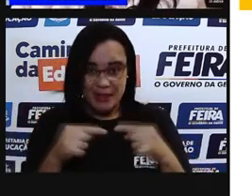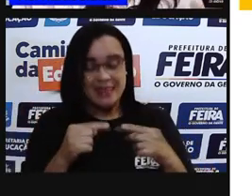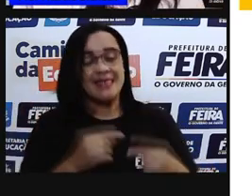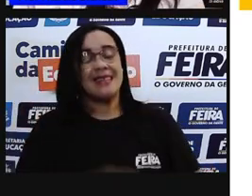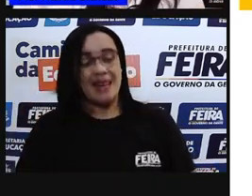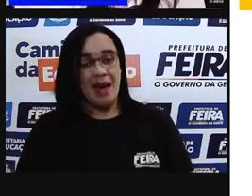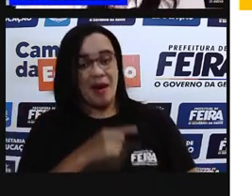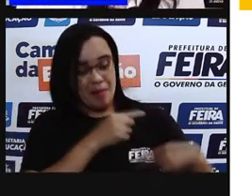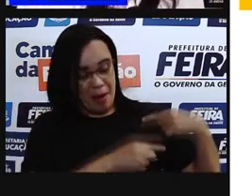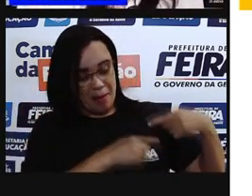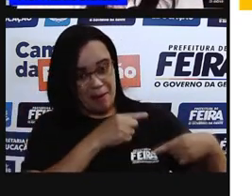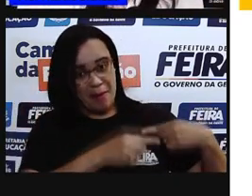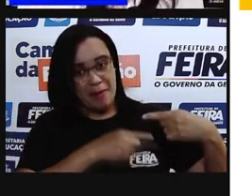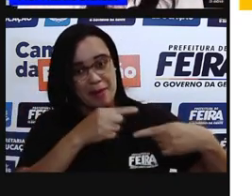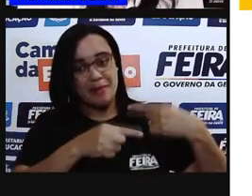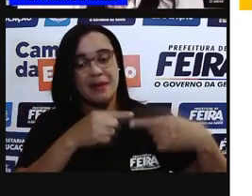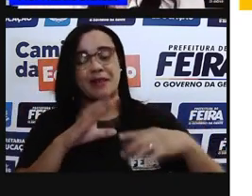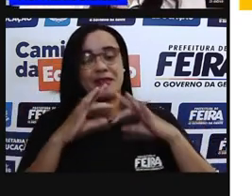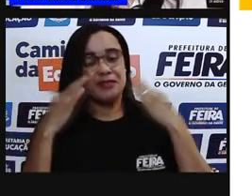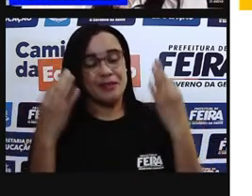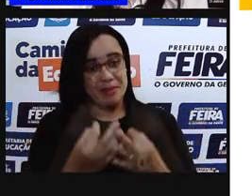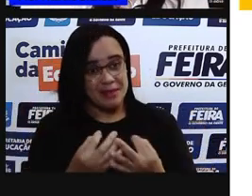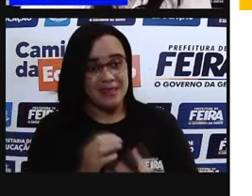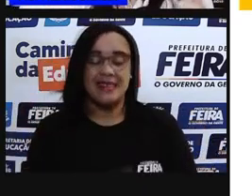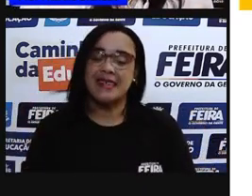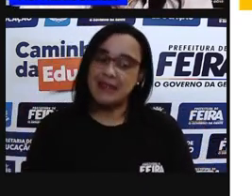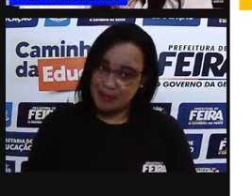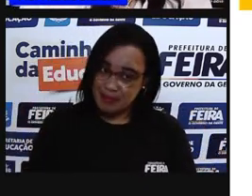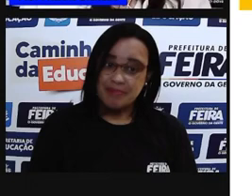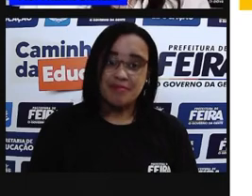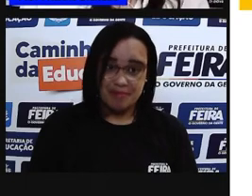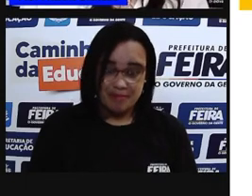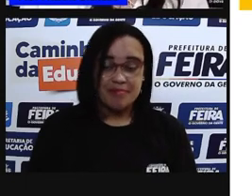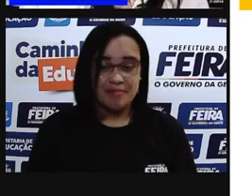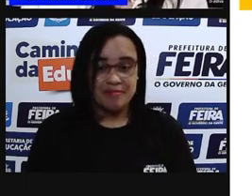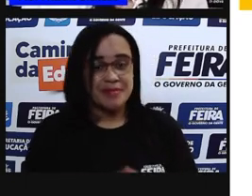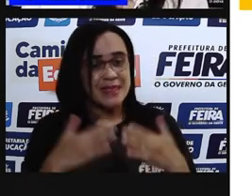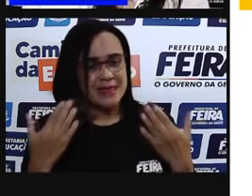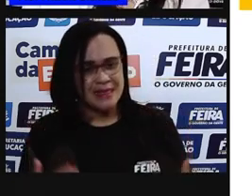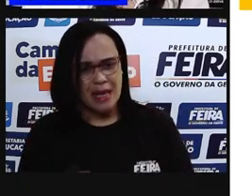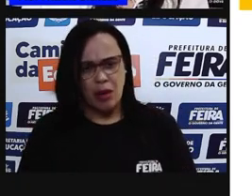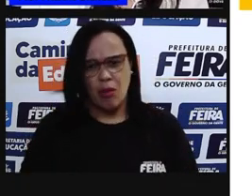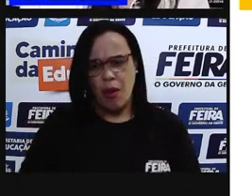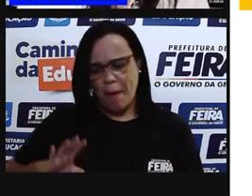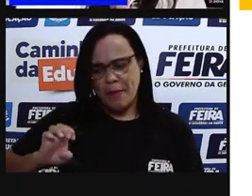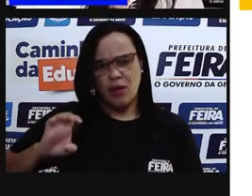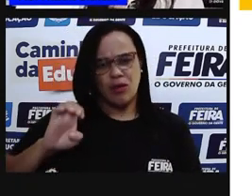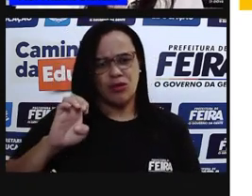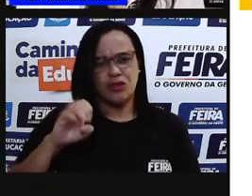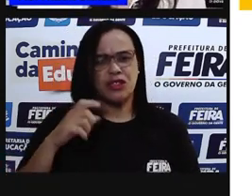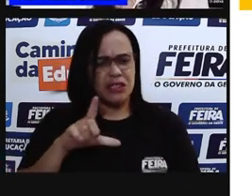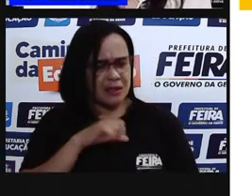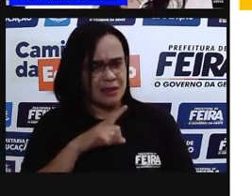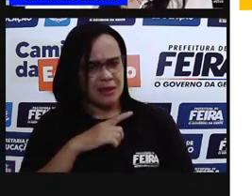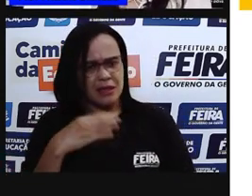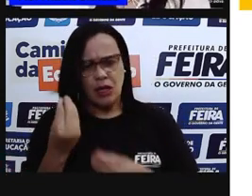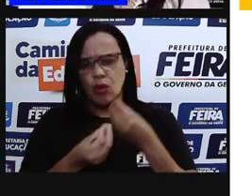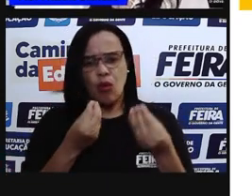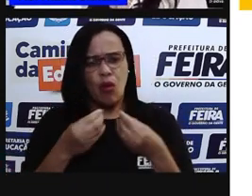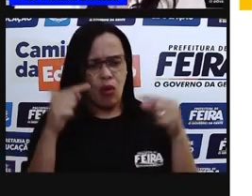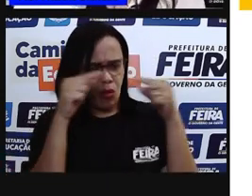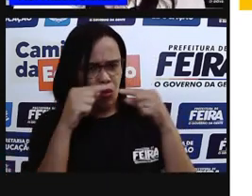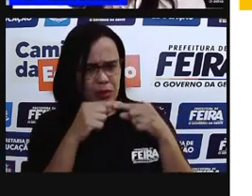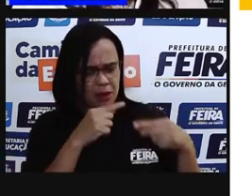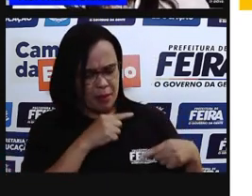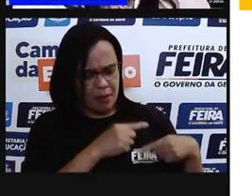Em biologia, também tem herança. Ah, tem também. Que herança é essa? A nossa herança biológica